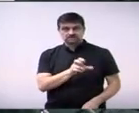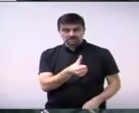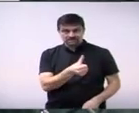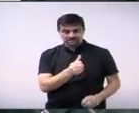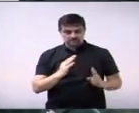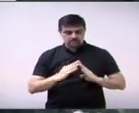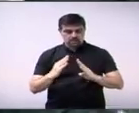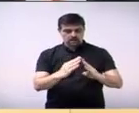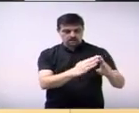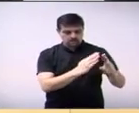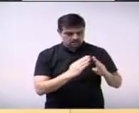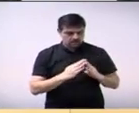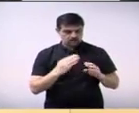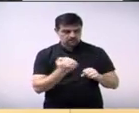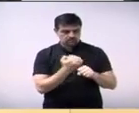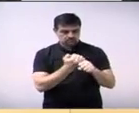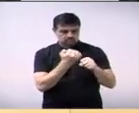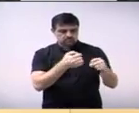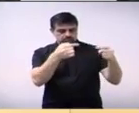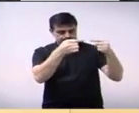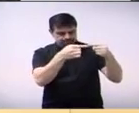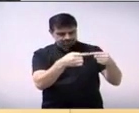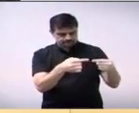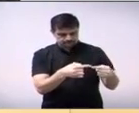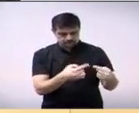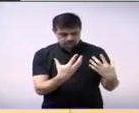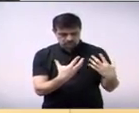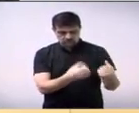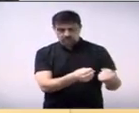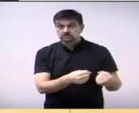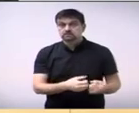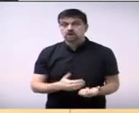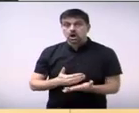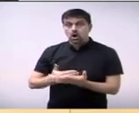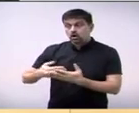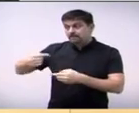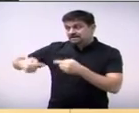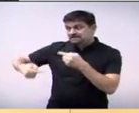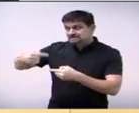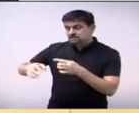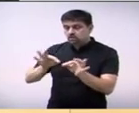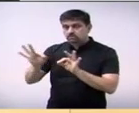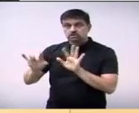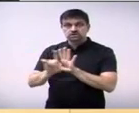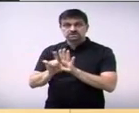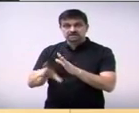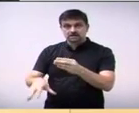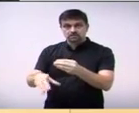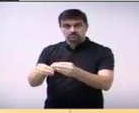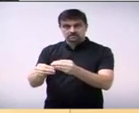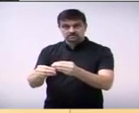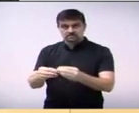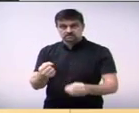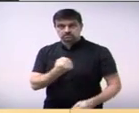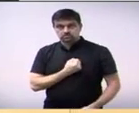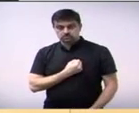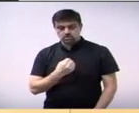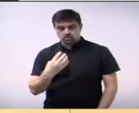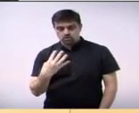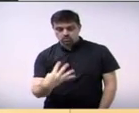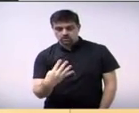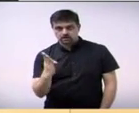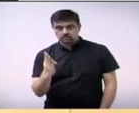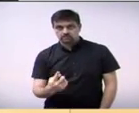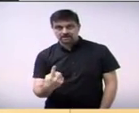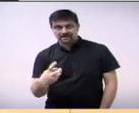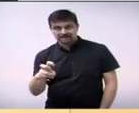habitação favorável em discussão em discussão o projeto de lei complementar número 04 barra 15